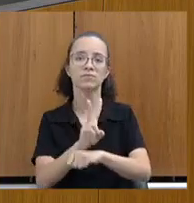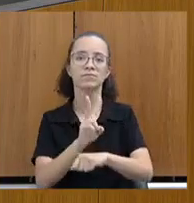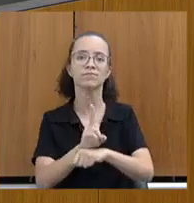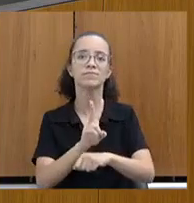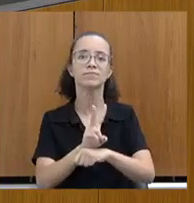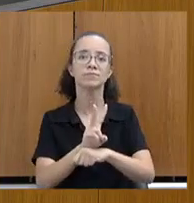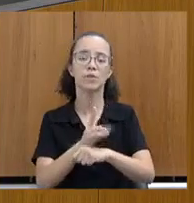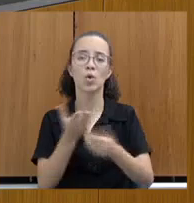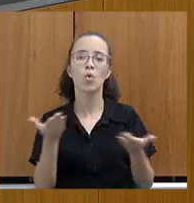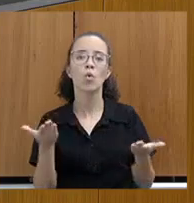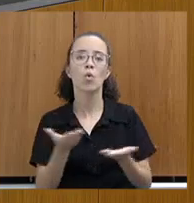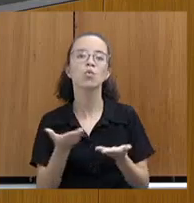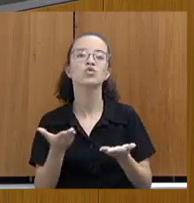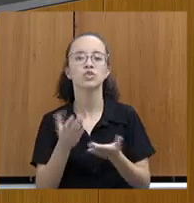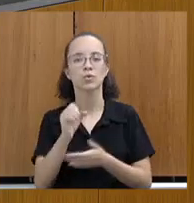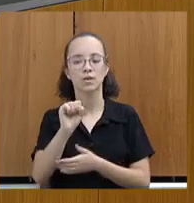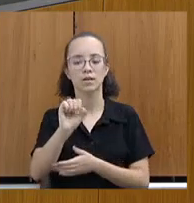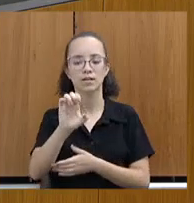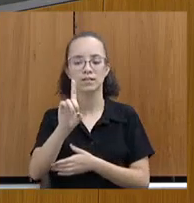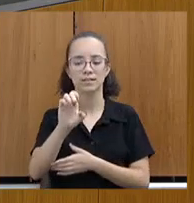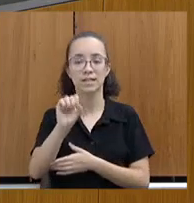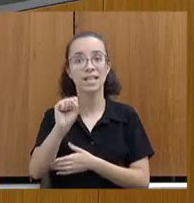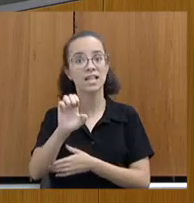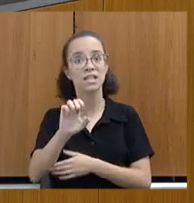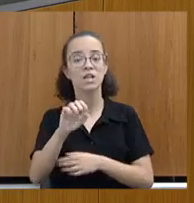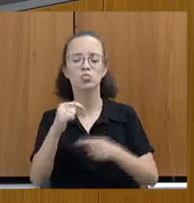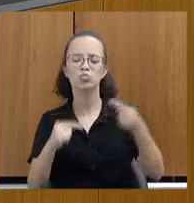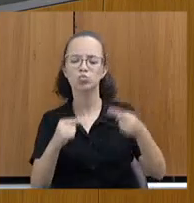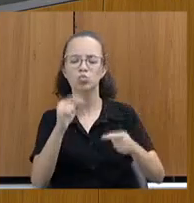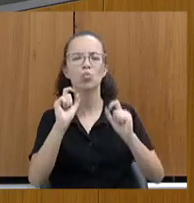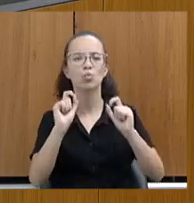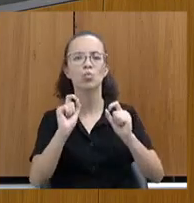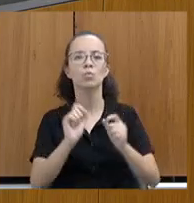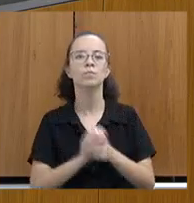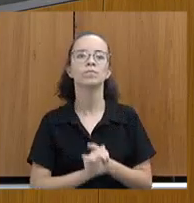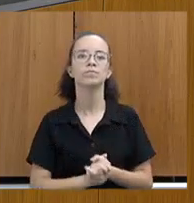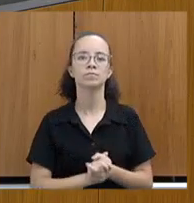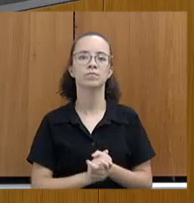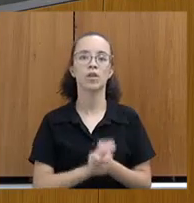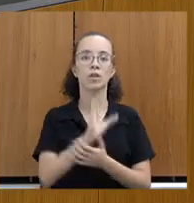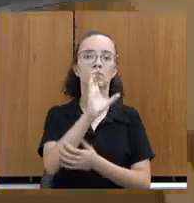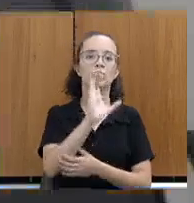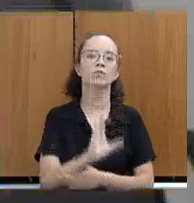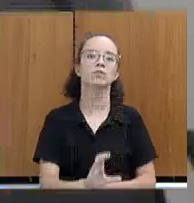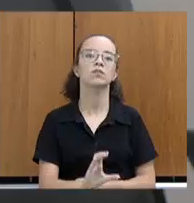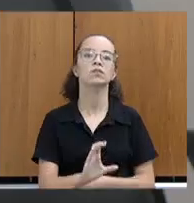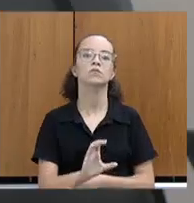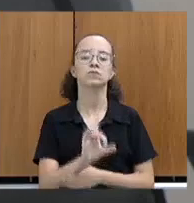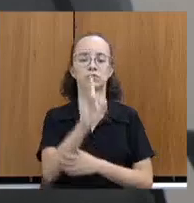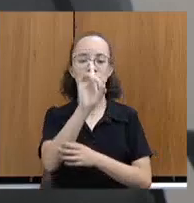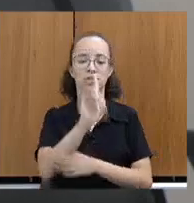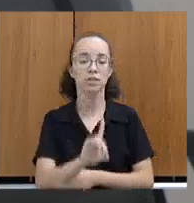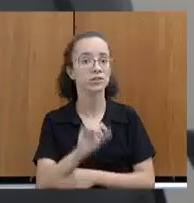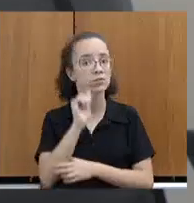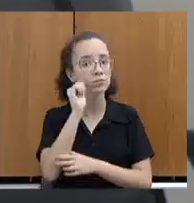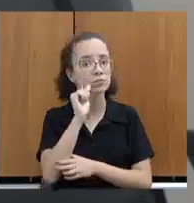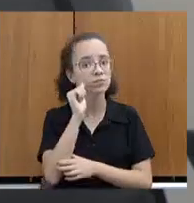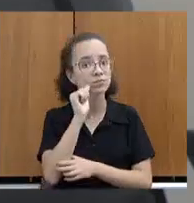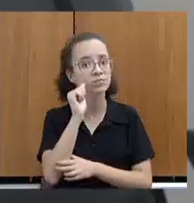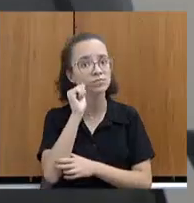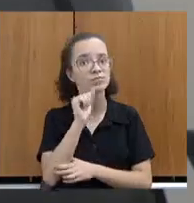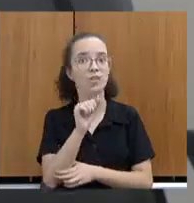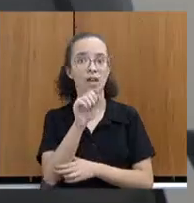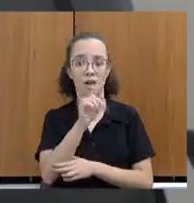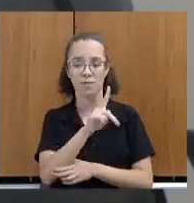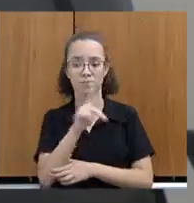hoje, com a C10, a gente está discutindo com a Comissão de Defesa do Direito da Mulher, no caso, a